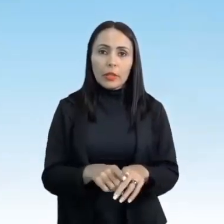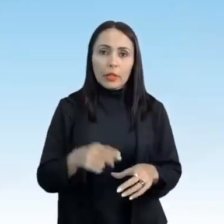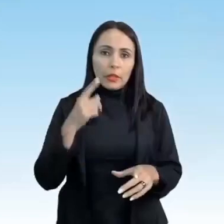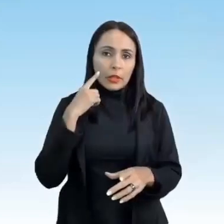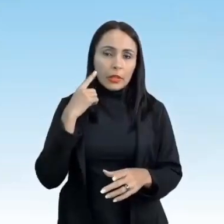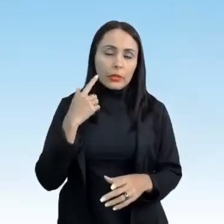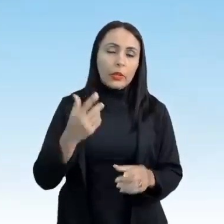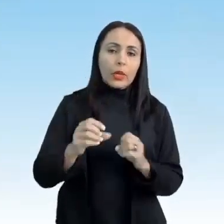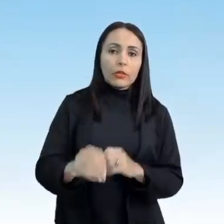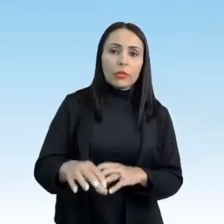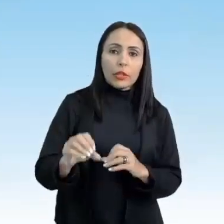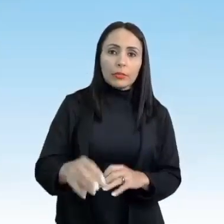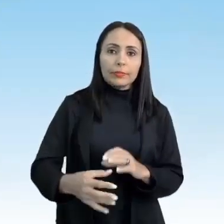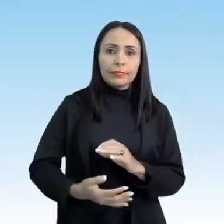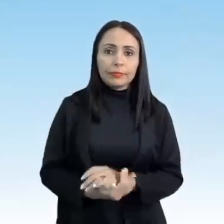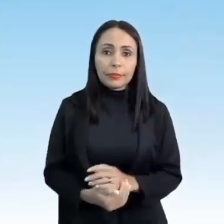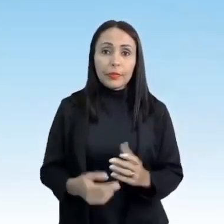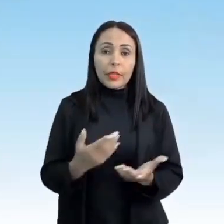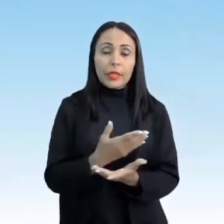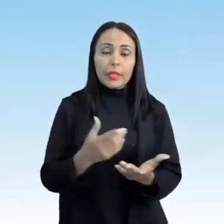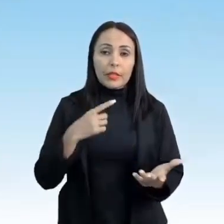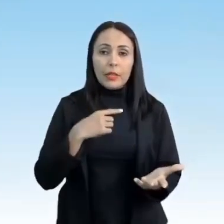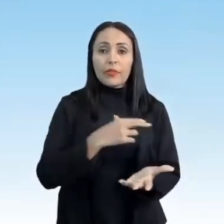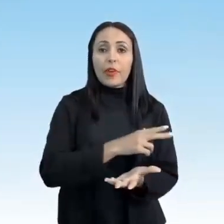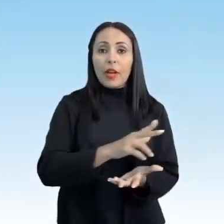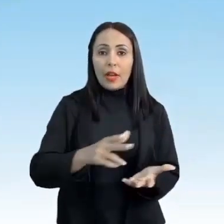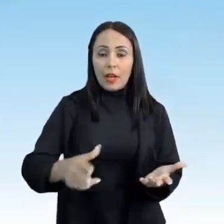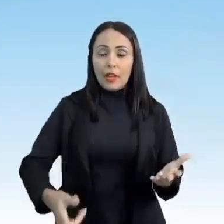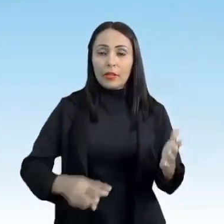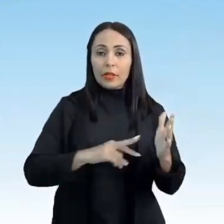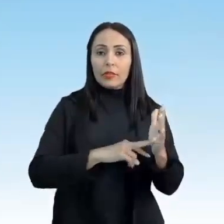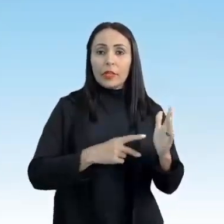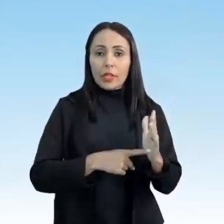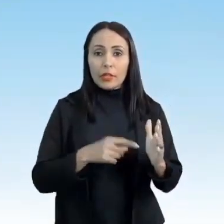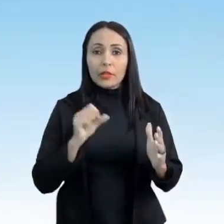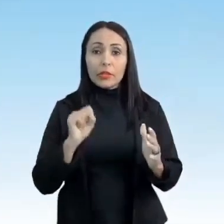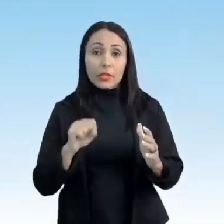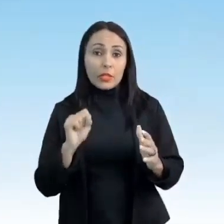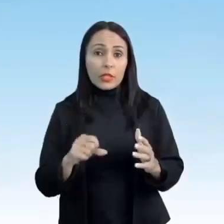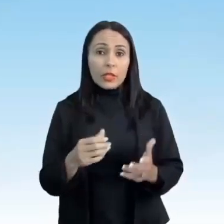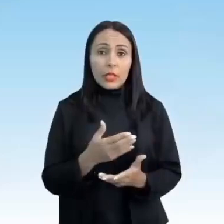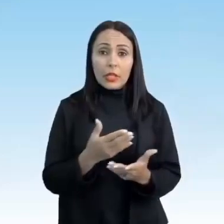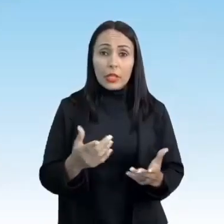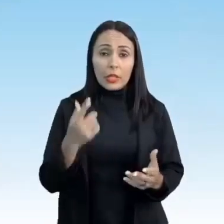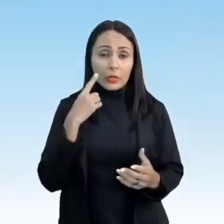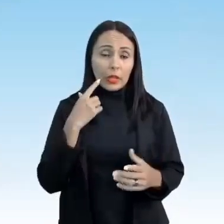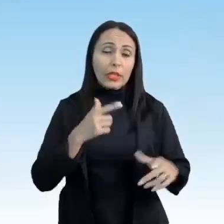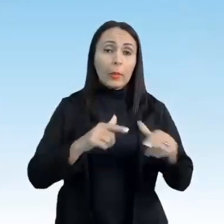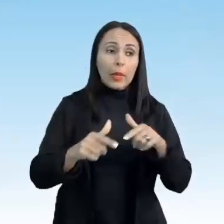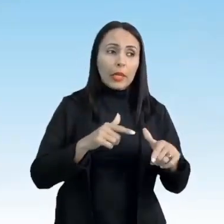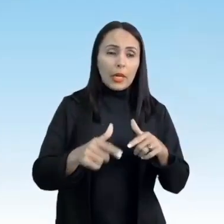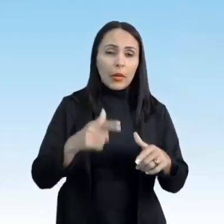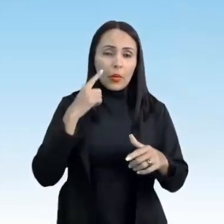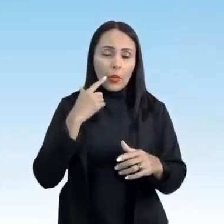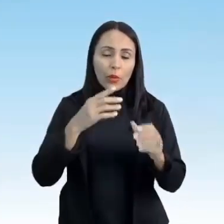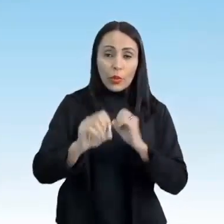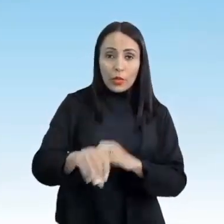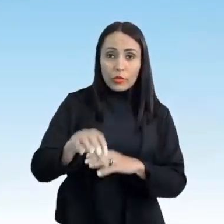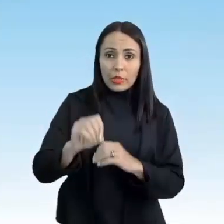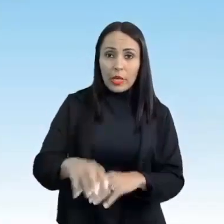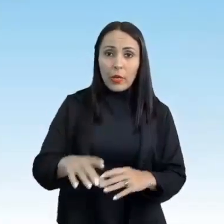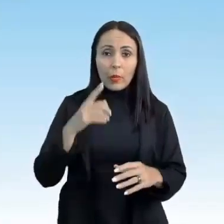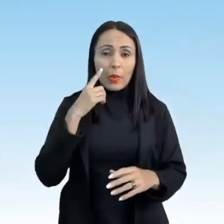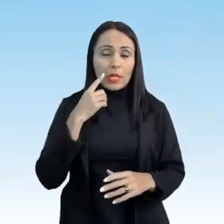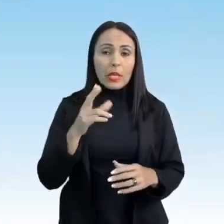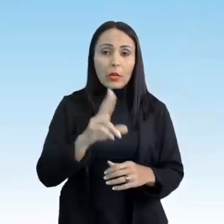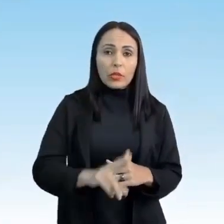educacional. Então o esporte, pessoal, ele tem vários significados. Ele, a gente vai trabalhar o educacional, mas o esporte